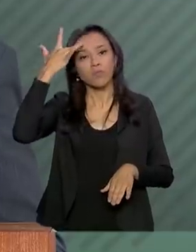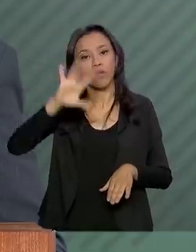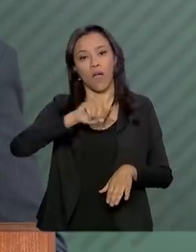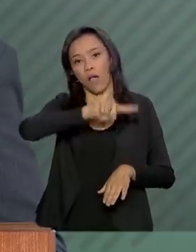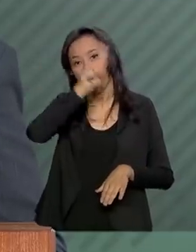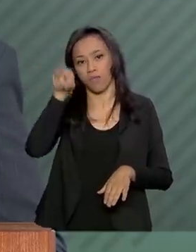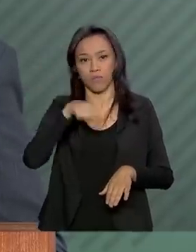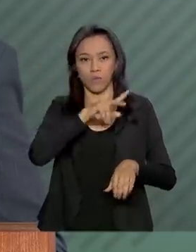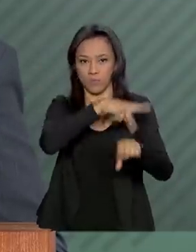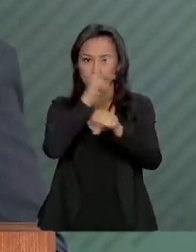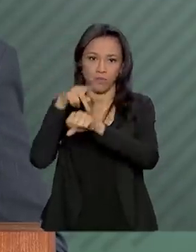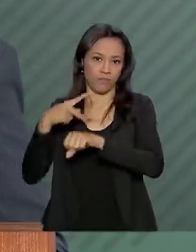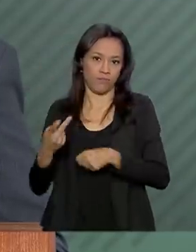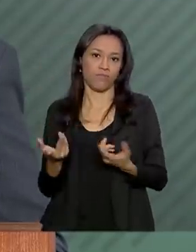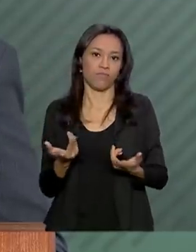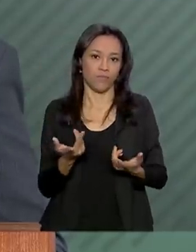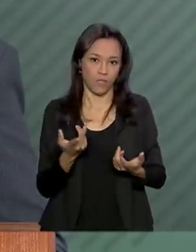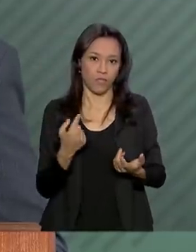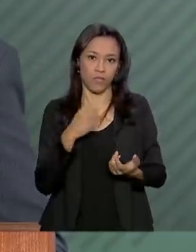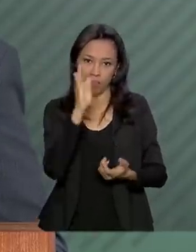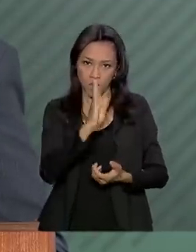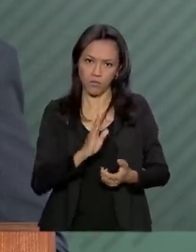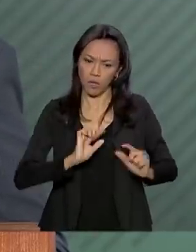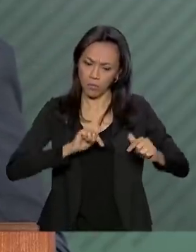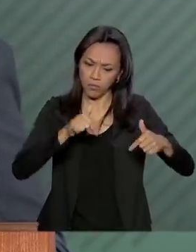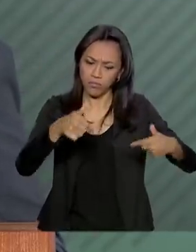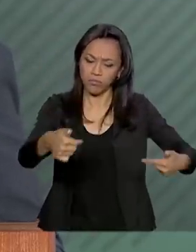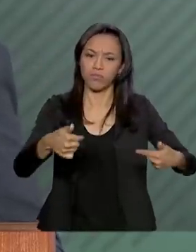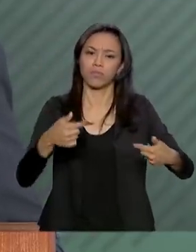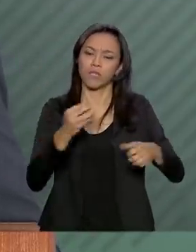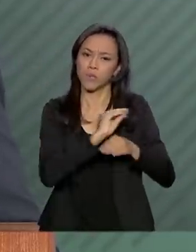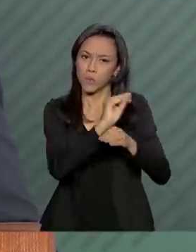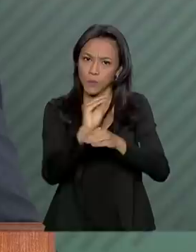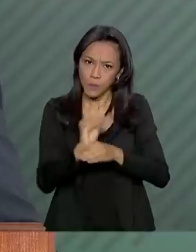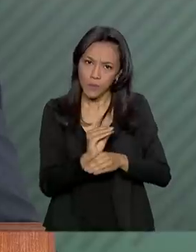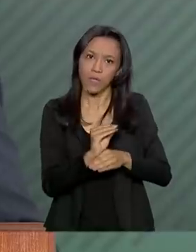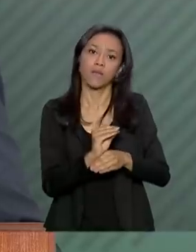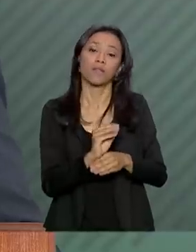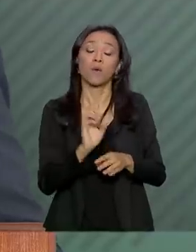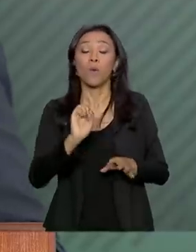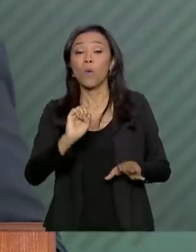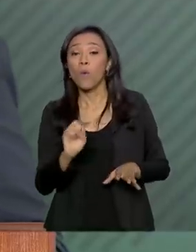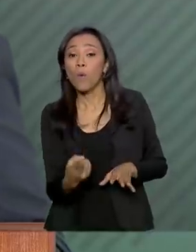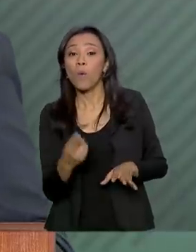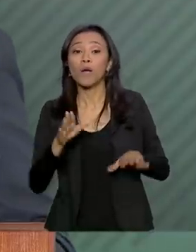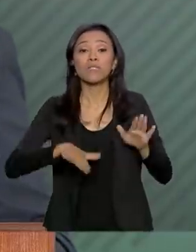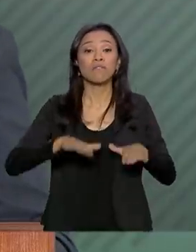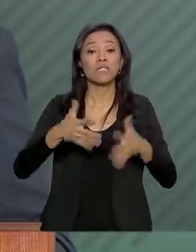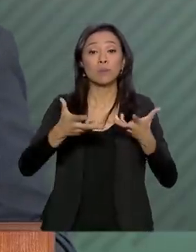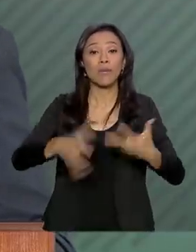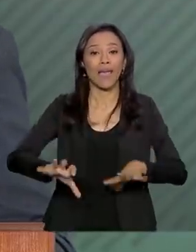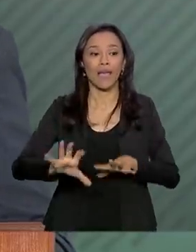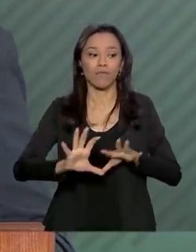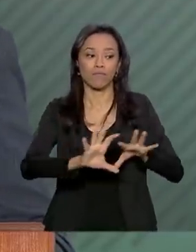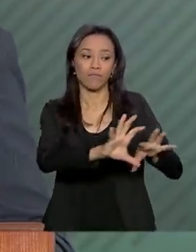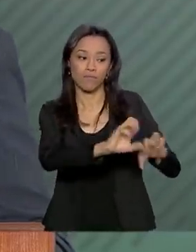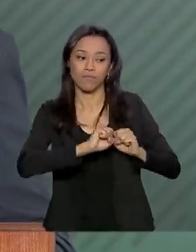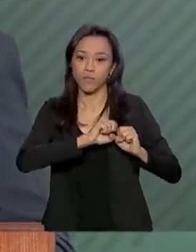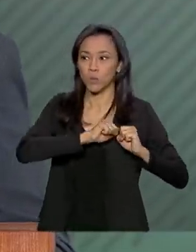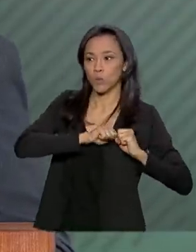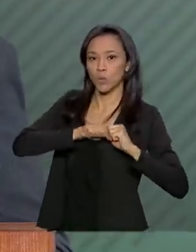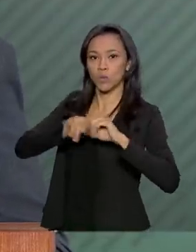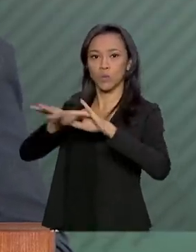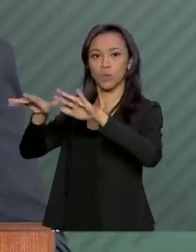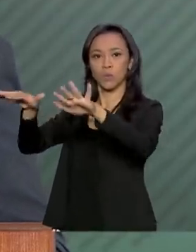efetivamente desconhecimento da pessoa ou até por não querer divulgar aquilo que o Brasil vem